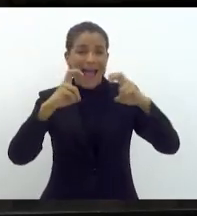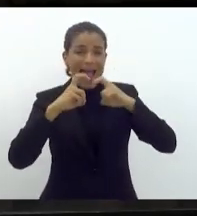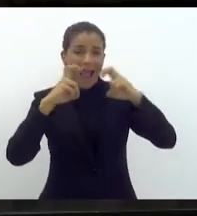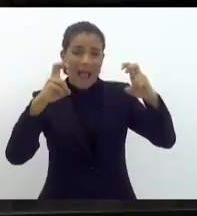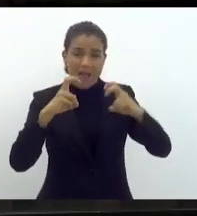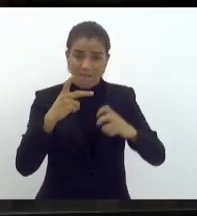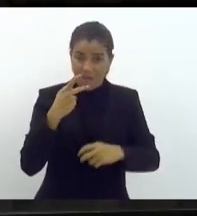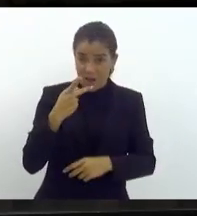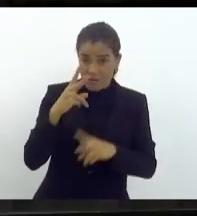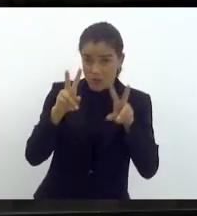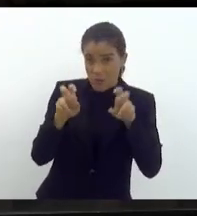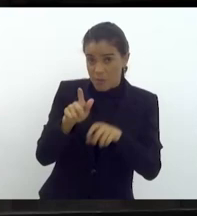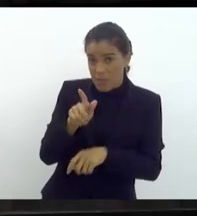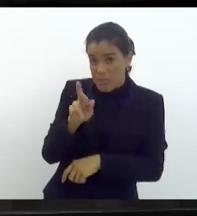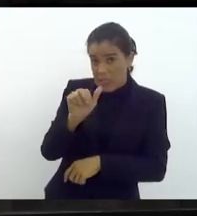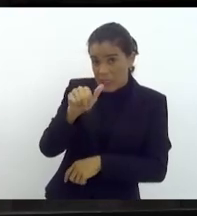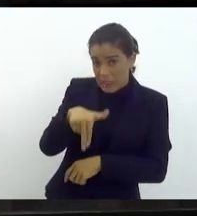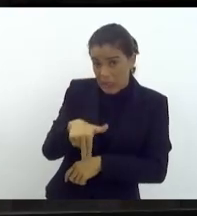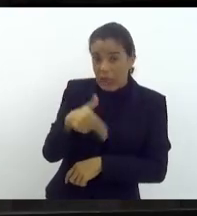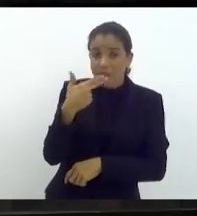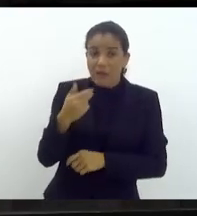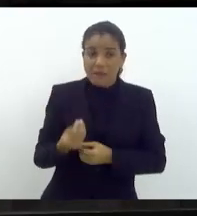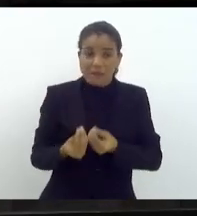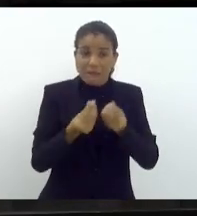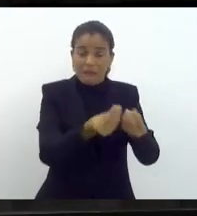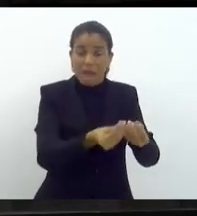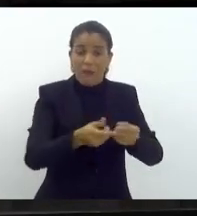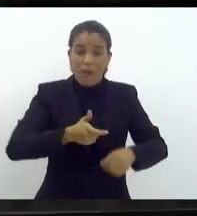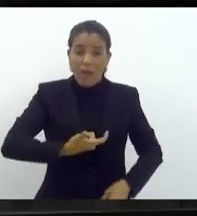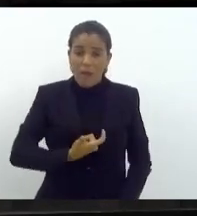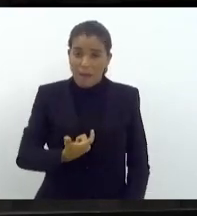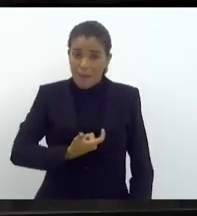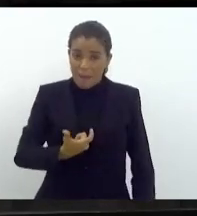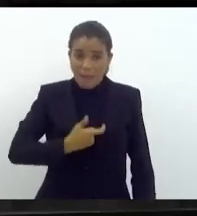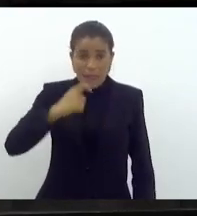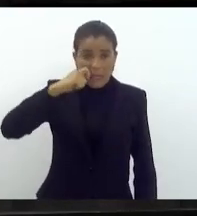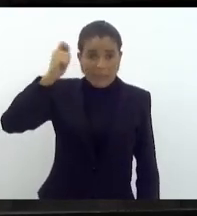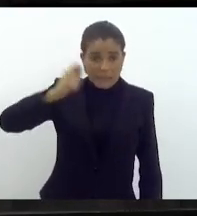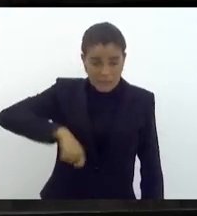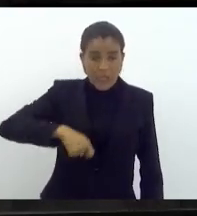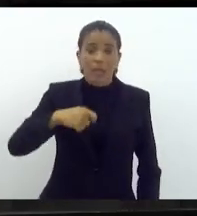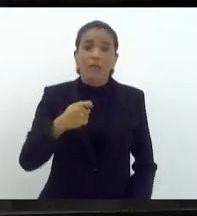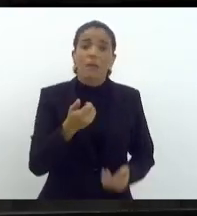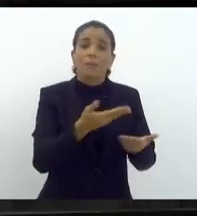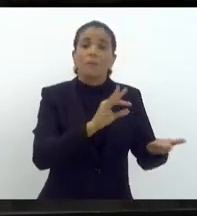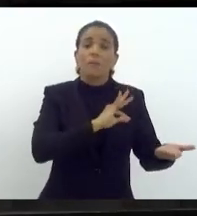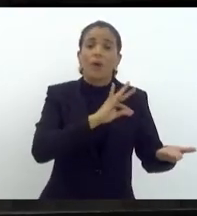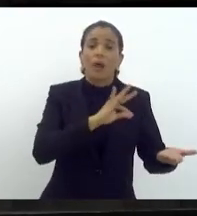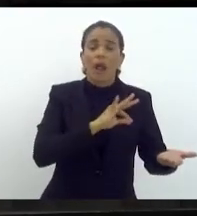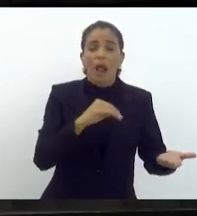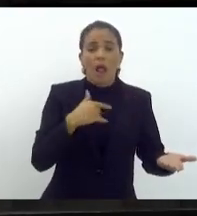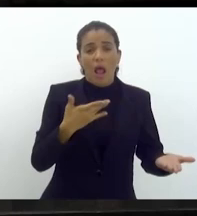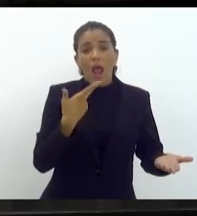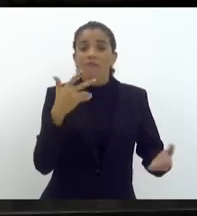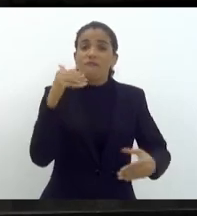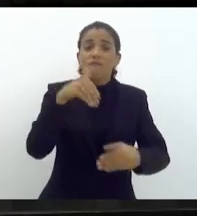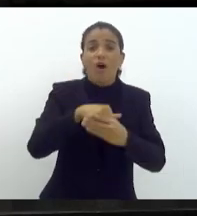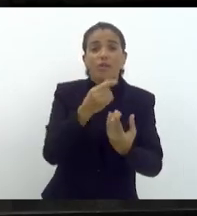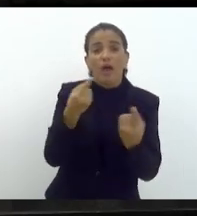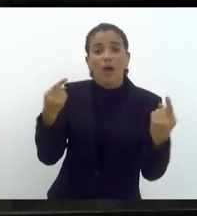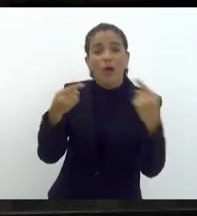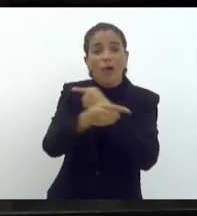de grande, Tia Ju, quando vai se dar uma medalha, tira a dente ali para um oficial da polícia militar, eles vão ali, se abstenham, votam contra.